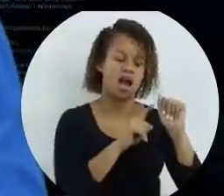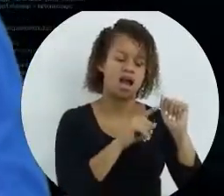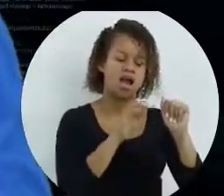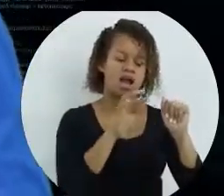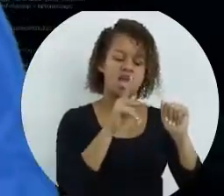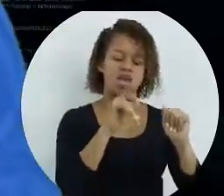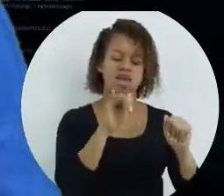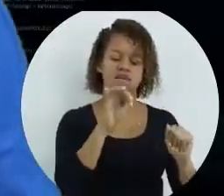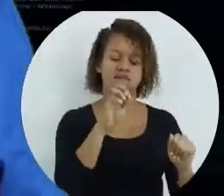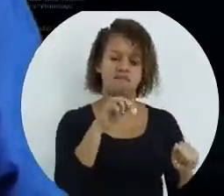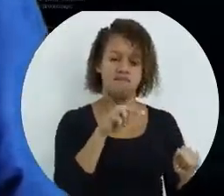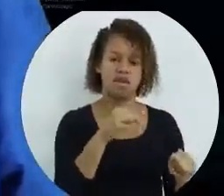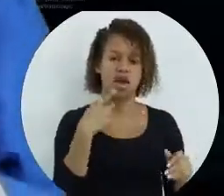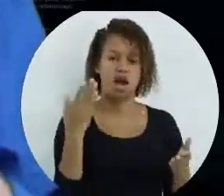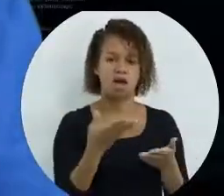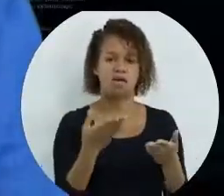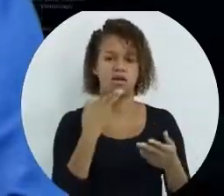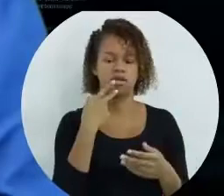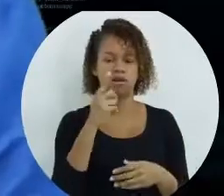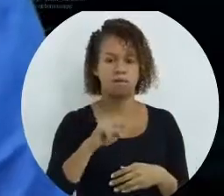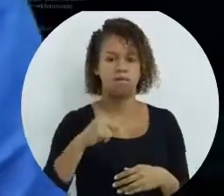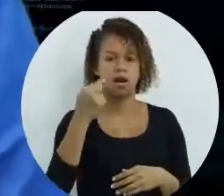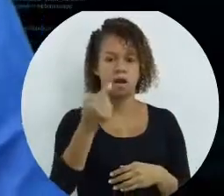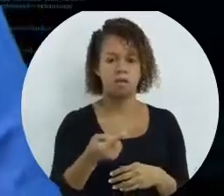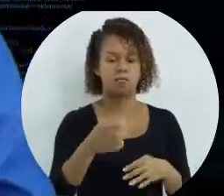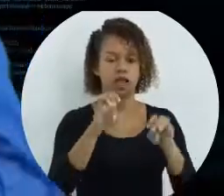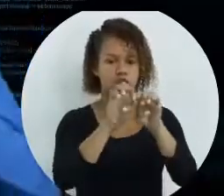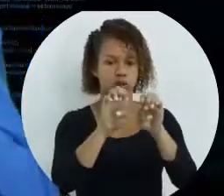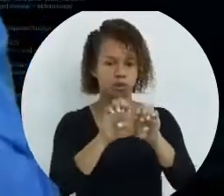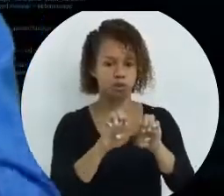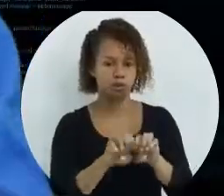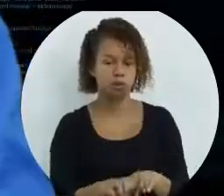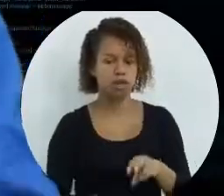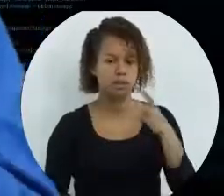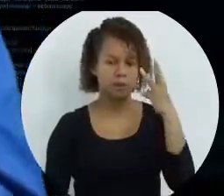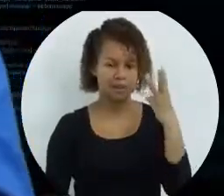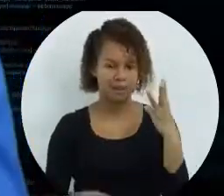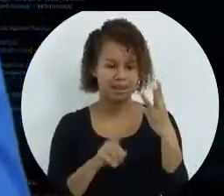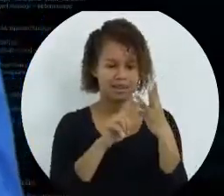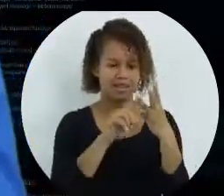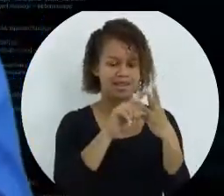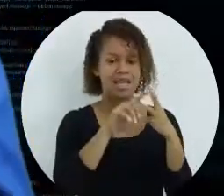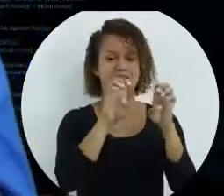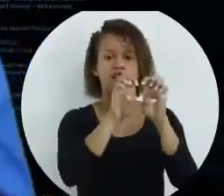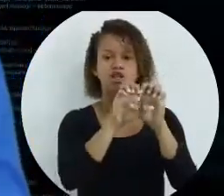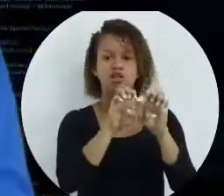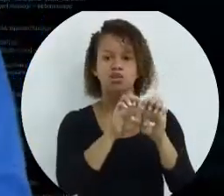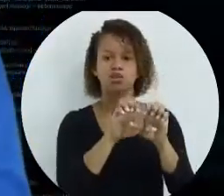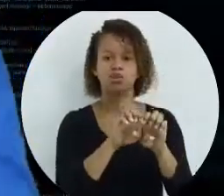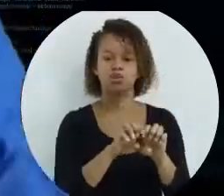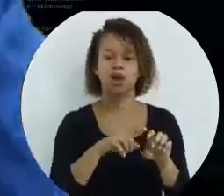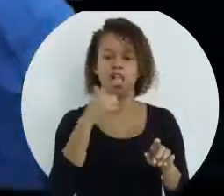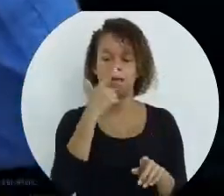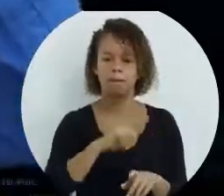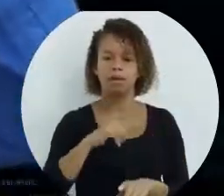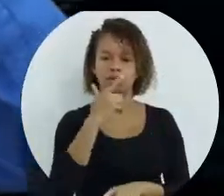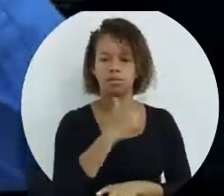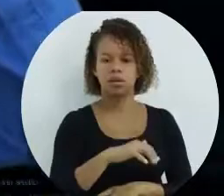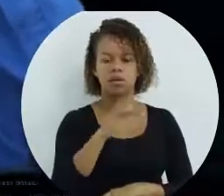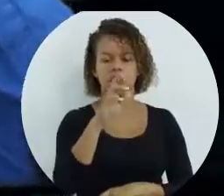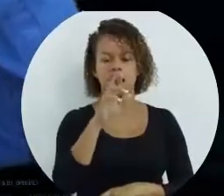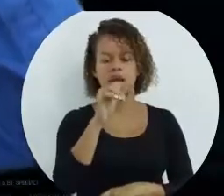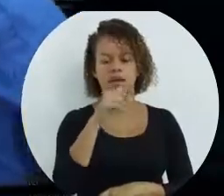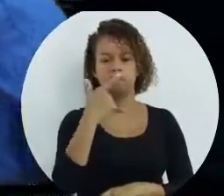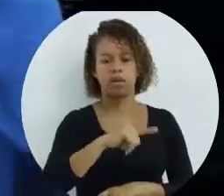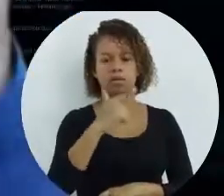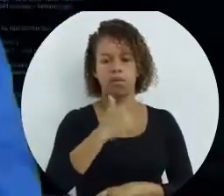a switch. Agora, a gente vai para um outro tipo de estrutura, que são três, que é as estruturas de repetição. É quando a gente quer